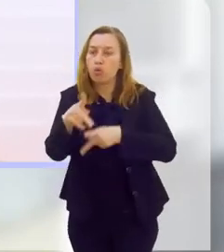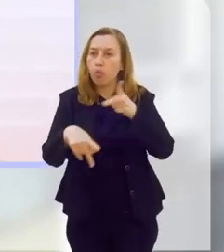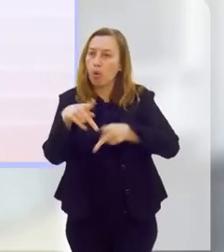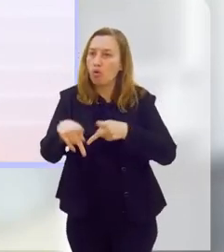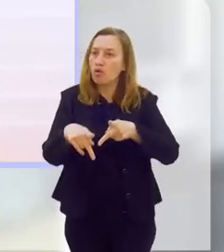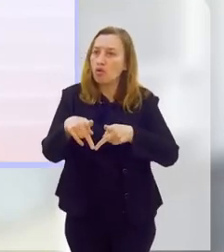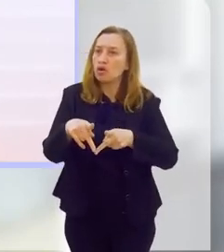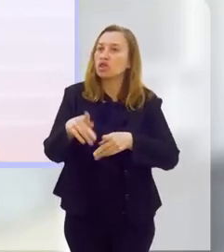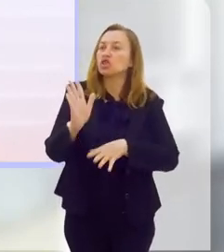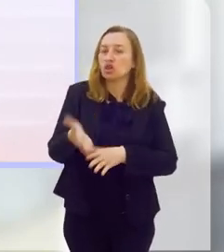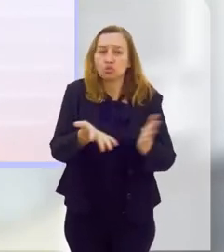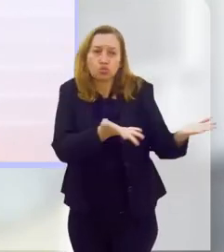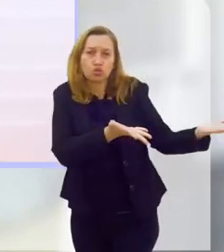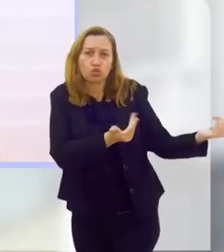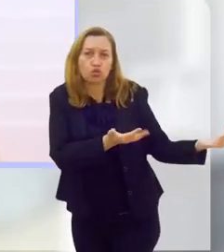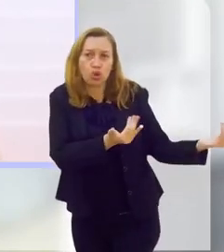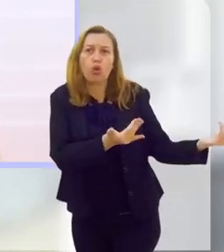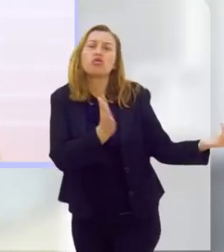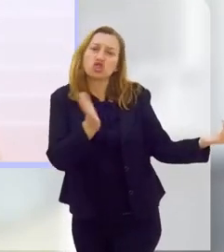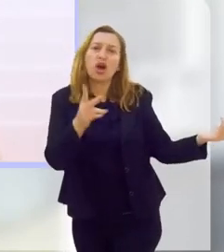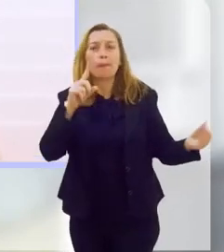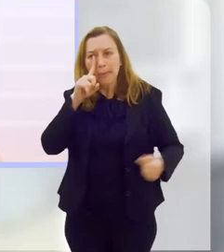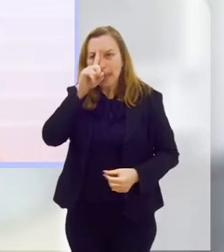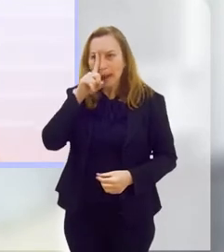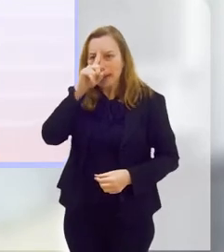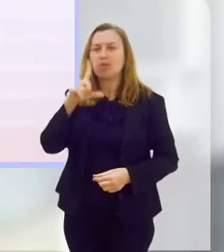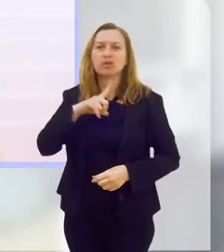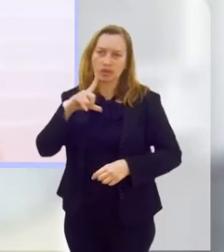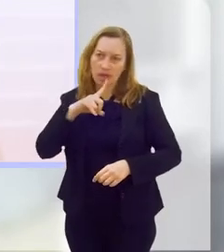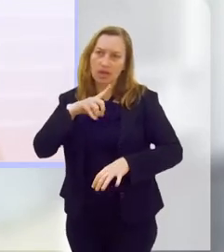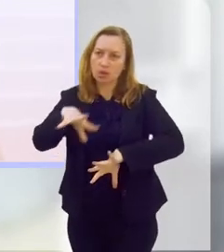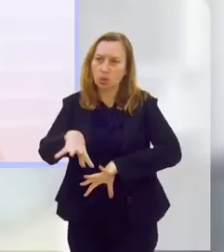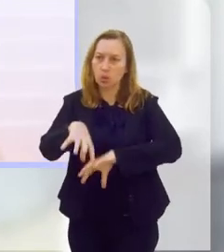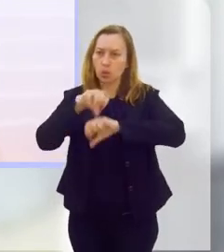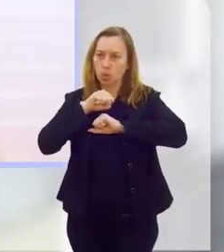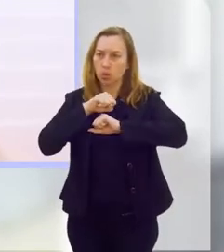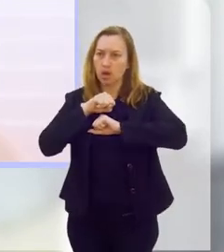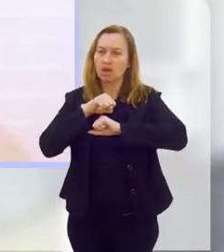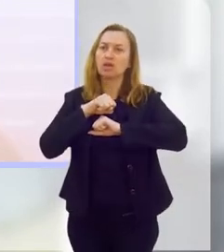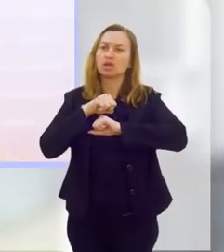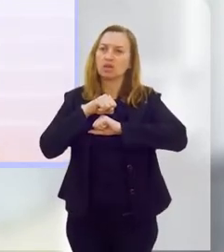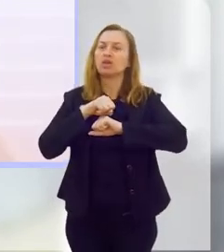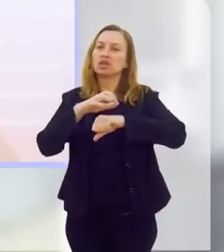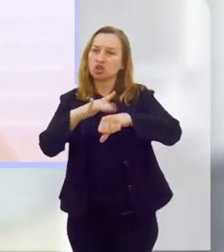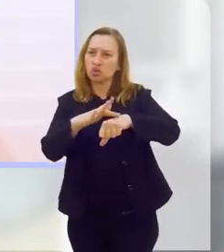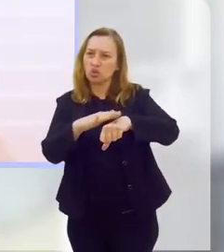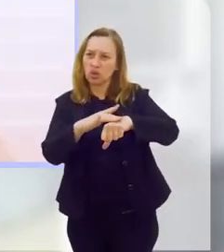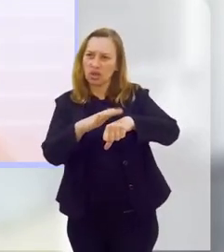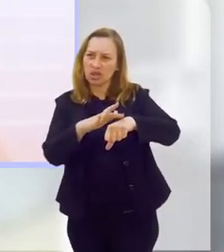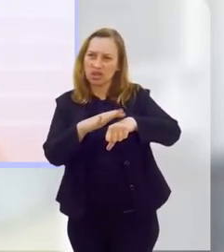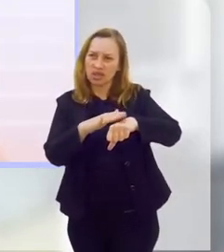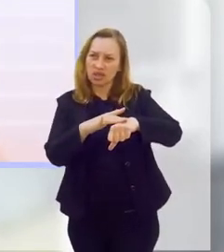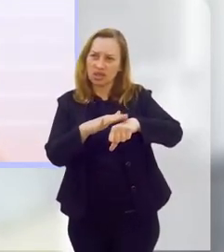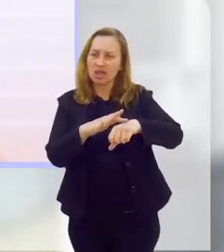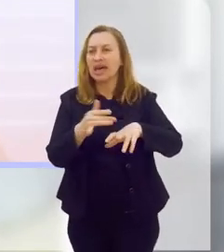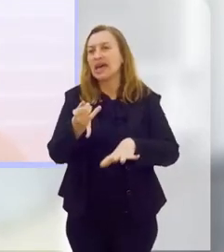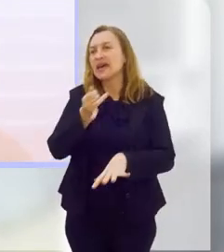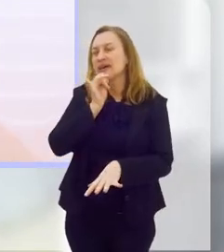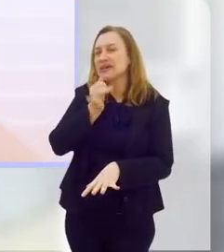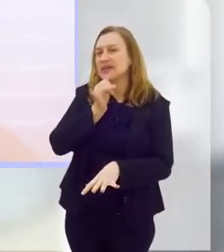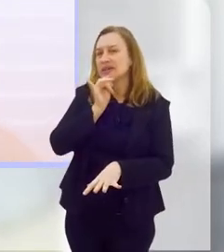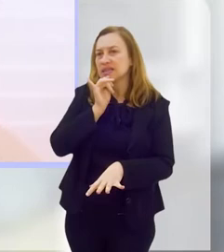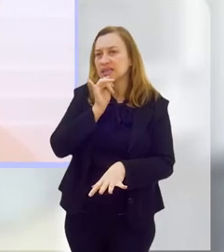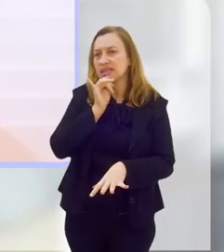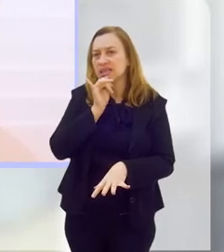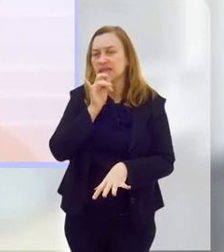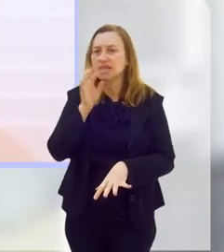a população desde jovens já corre o risco de ter essas doenças no futuro se continuarem sedentárias. Por